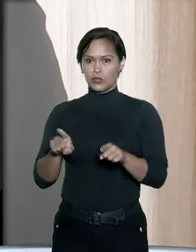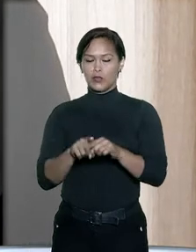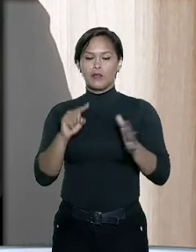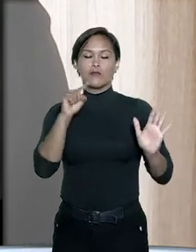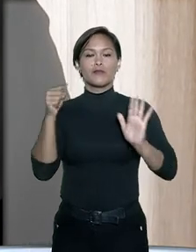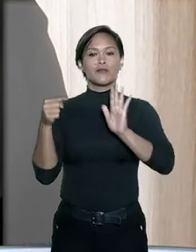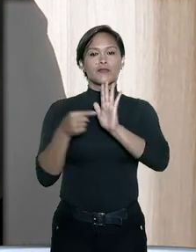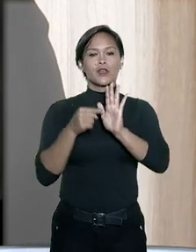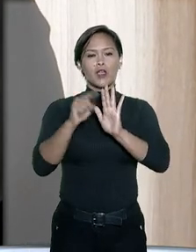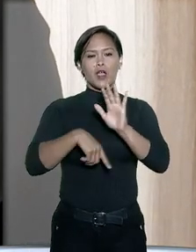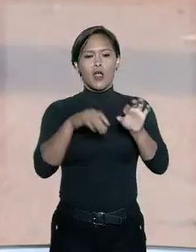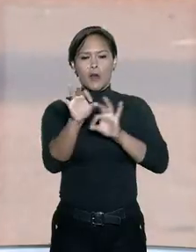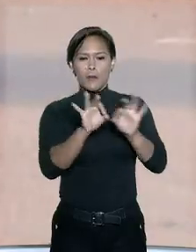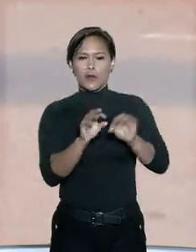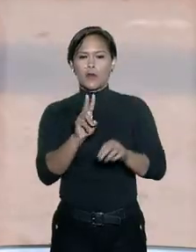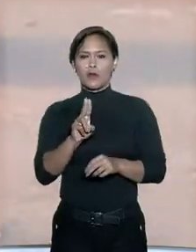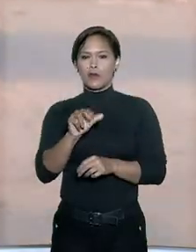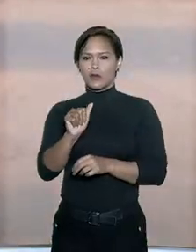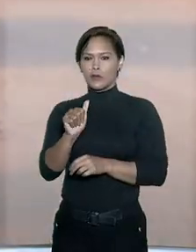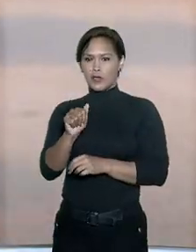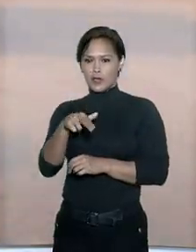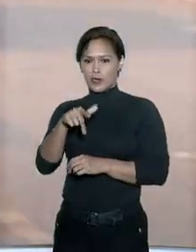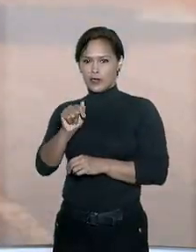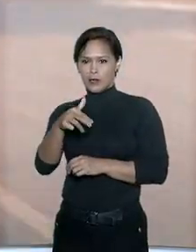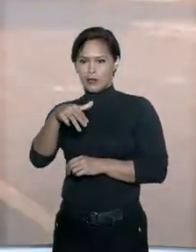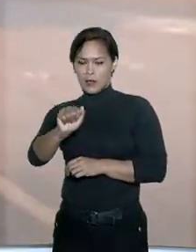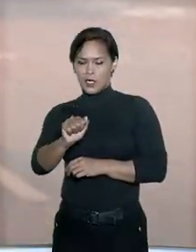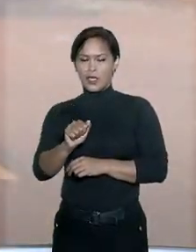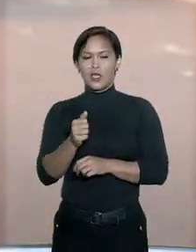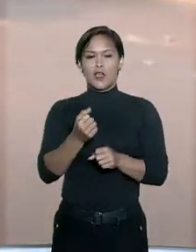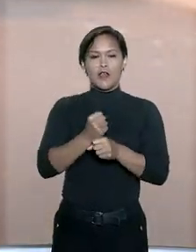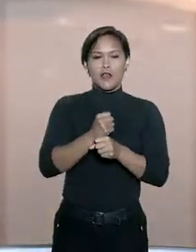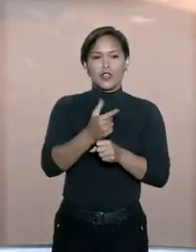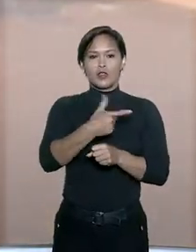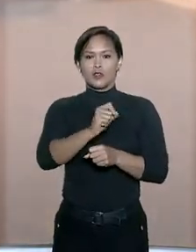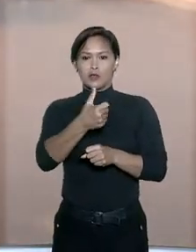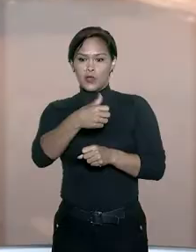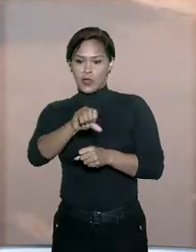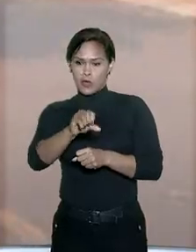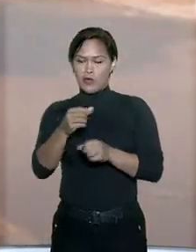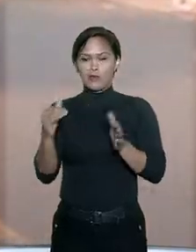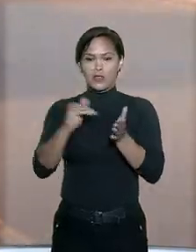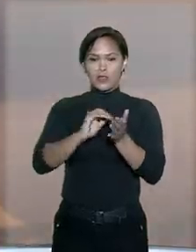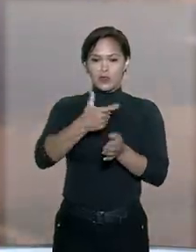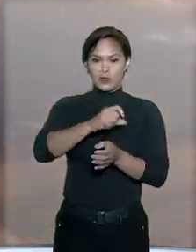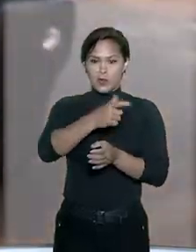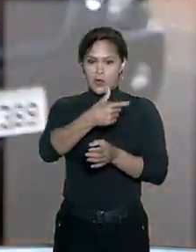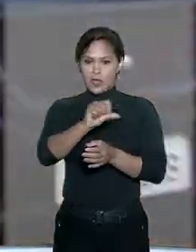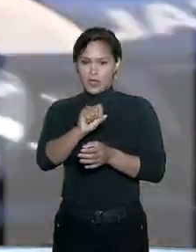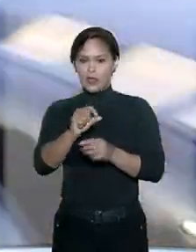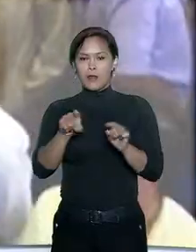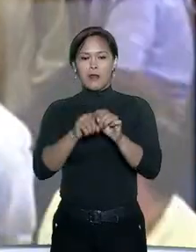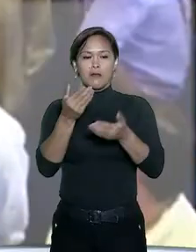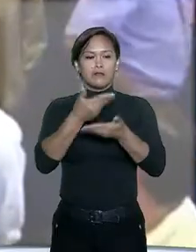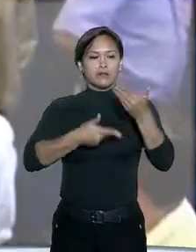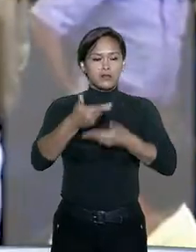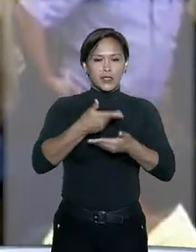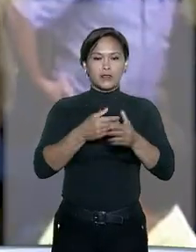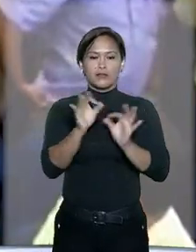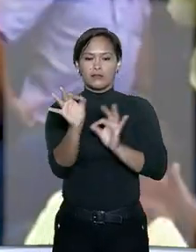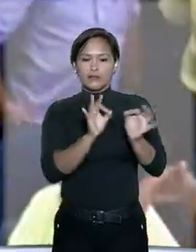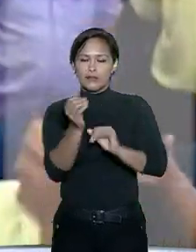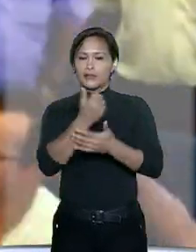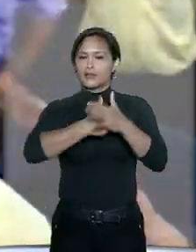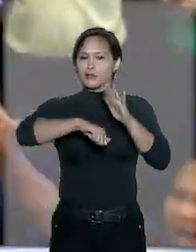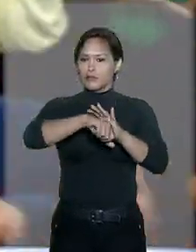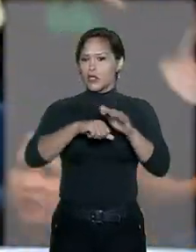denunciado na Operação Uragano, realizado entre 2009 e 2010, por supostamente participar de esquema criminoso nos